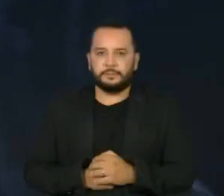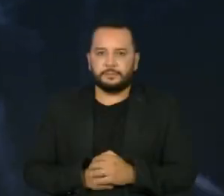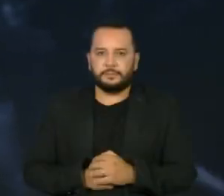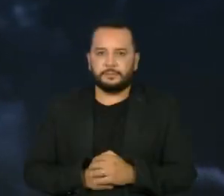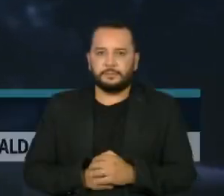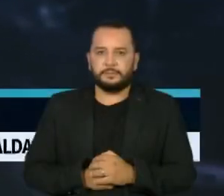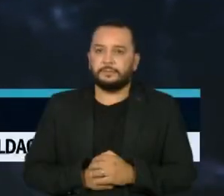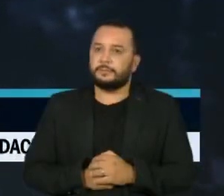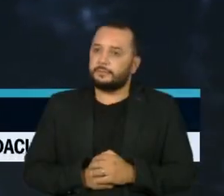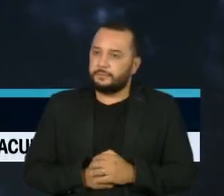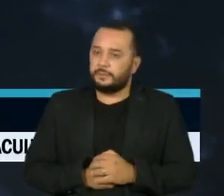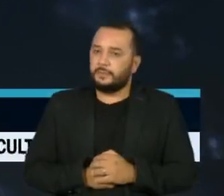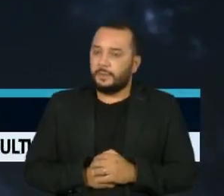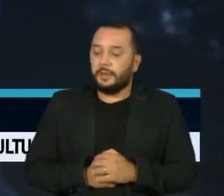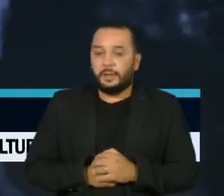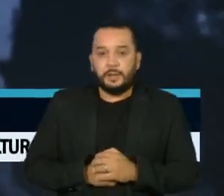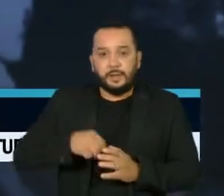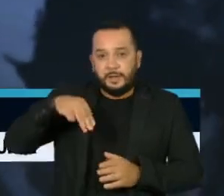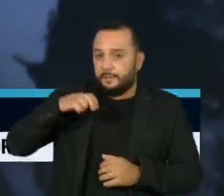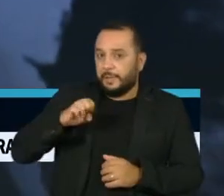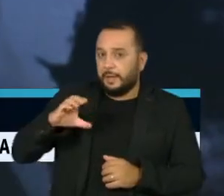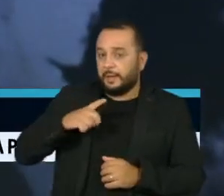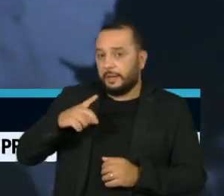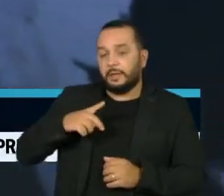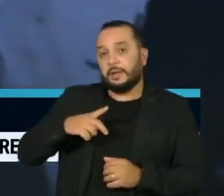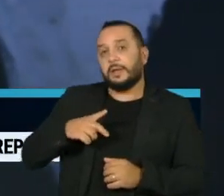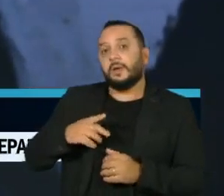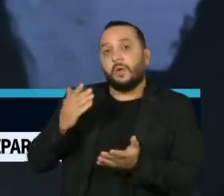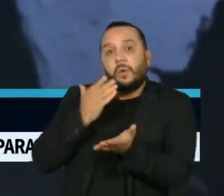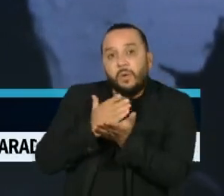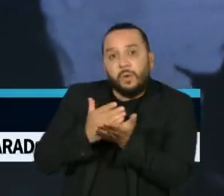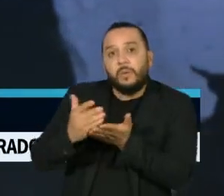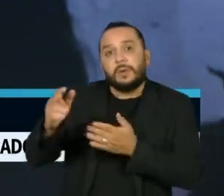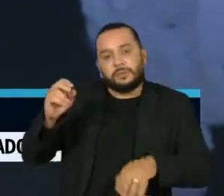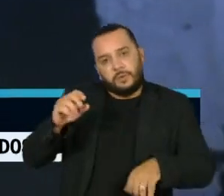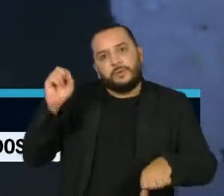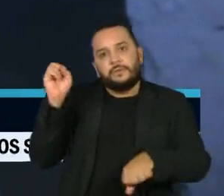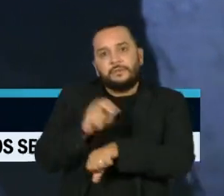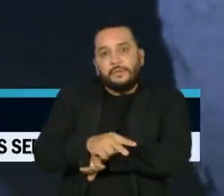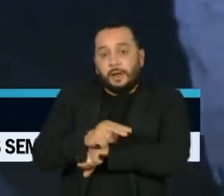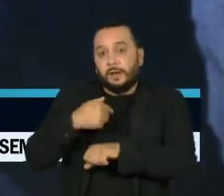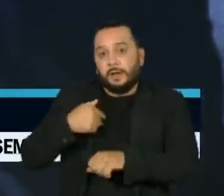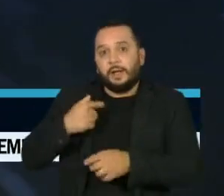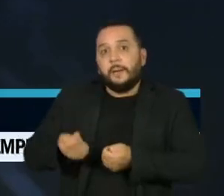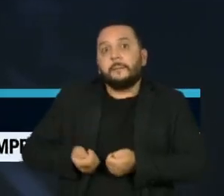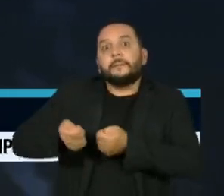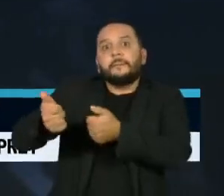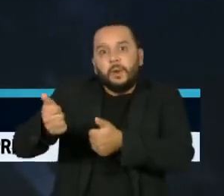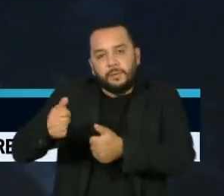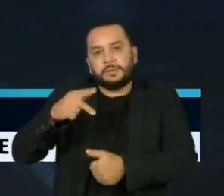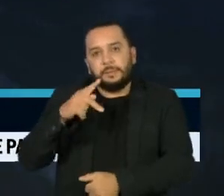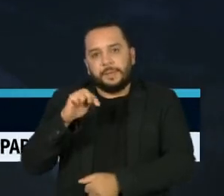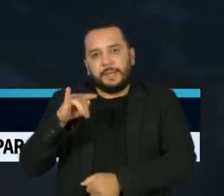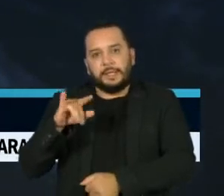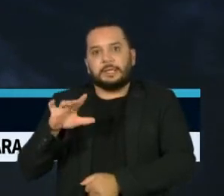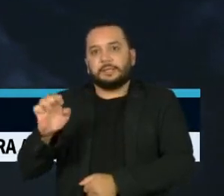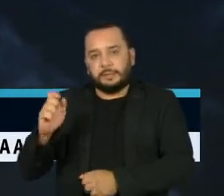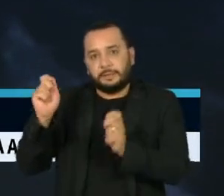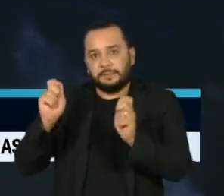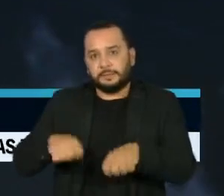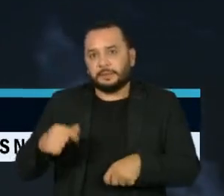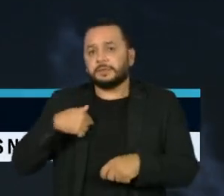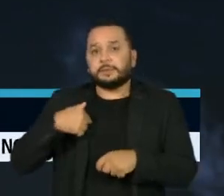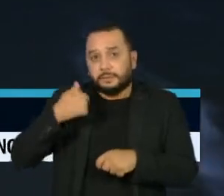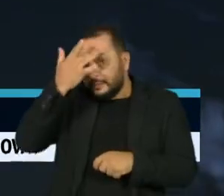O Ministério da Educação abriu inscrições para a Bolsa Permanência, que incentiva alunos das comunidades tradicionais no ingresso a